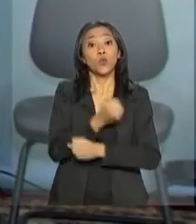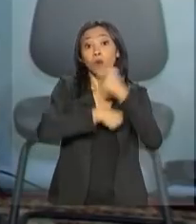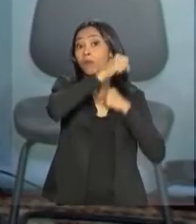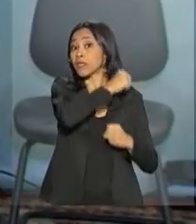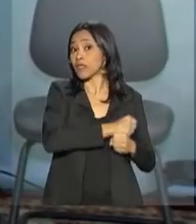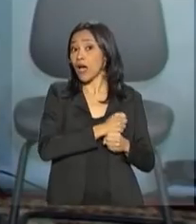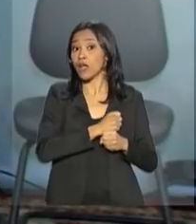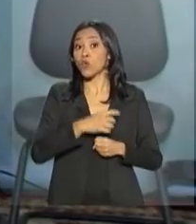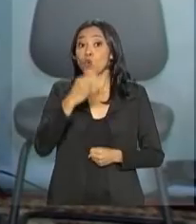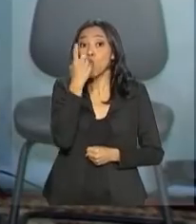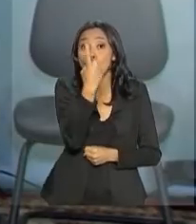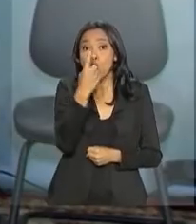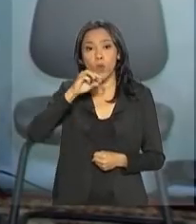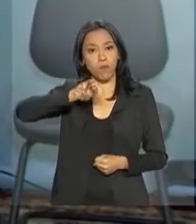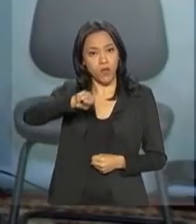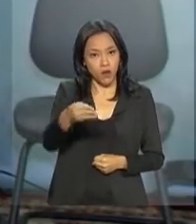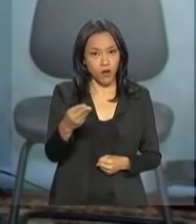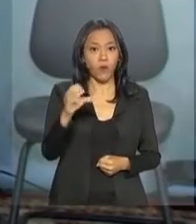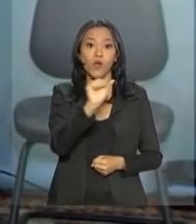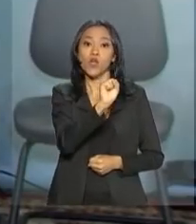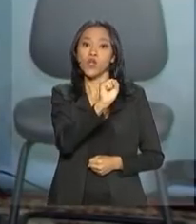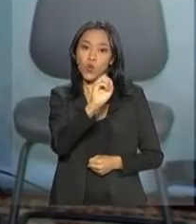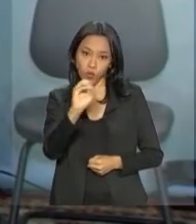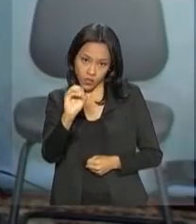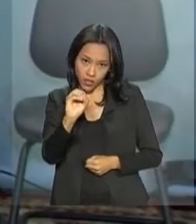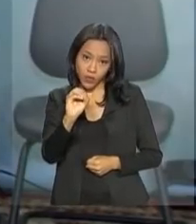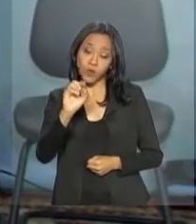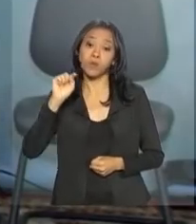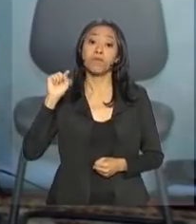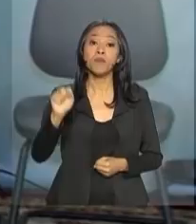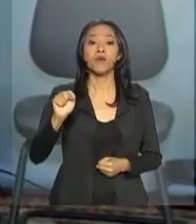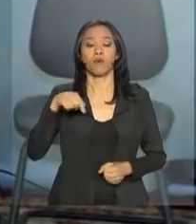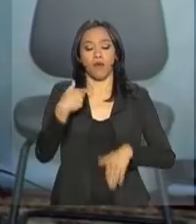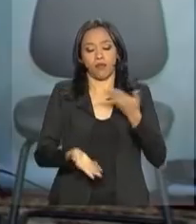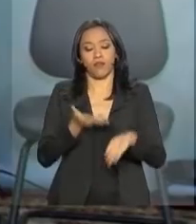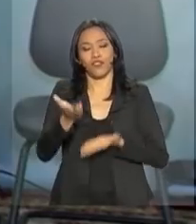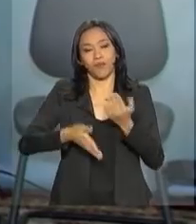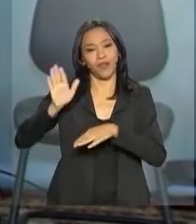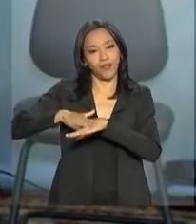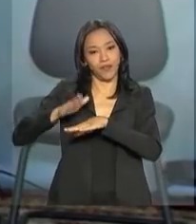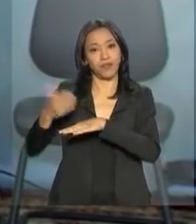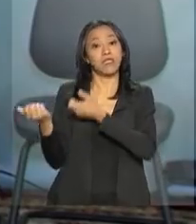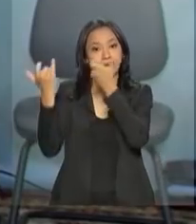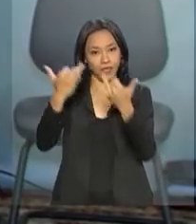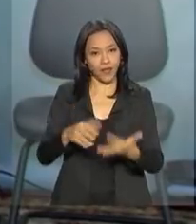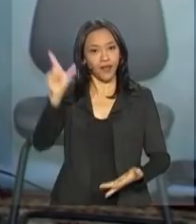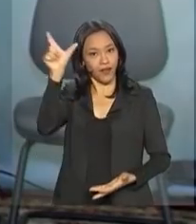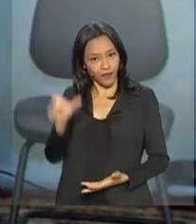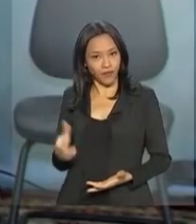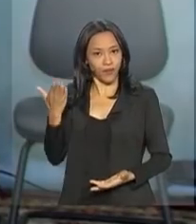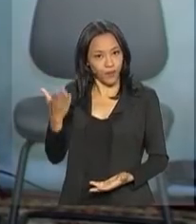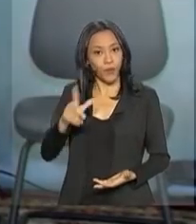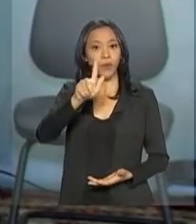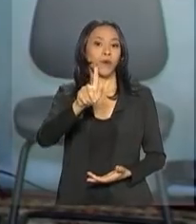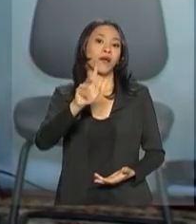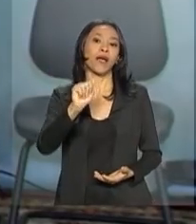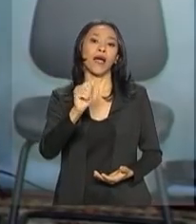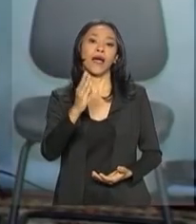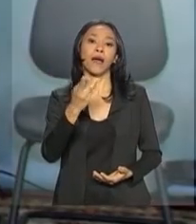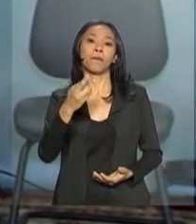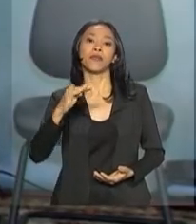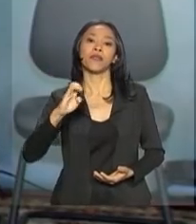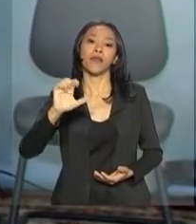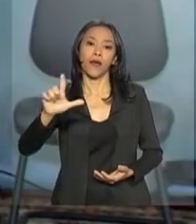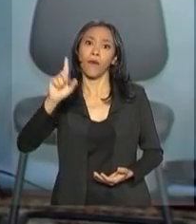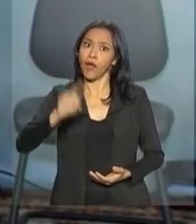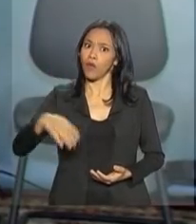realizados 1 milhão e 800 mil atendimentos, segundo Gabriel Faria Oliveira. O desafio agora, para